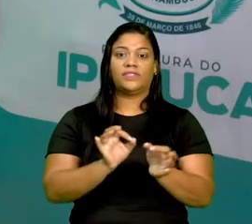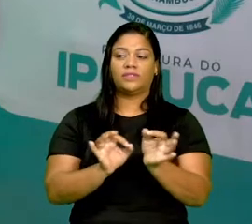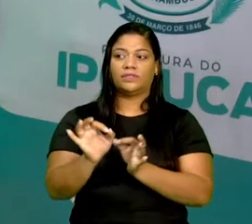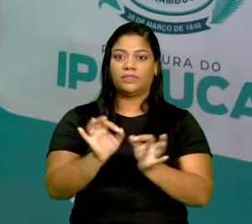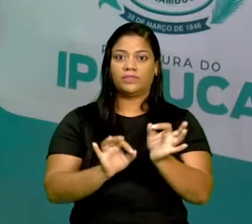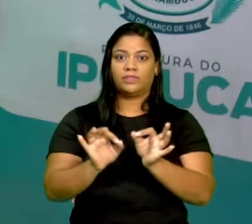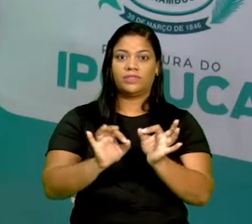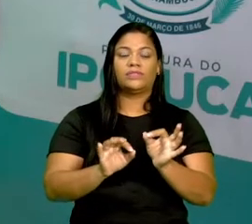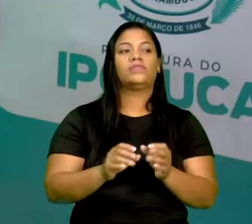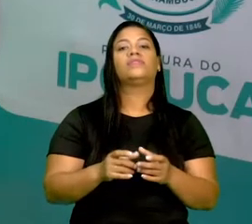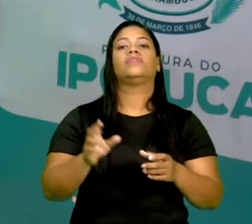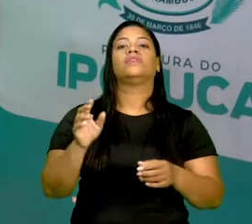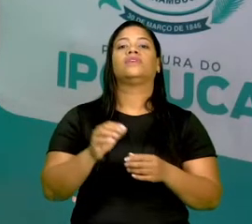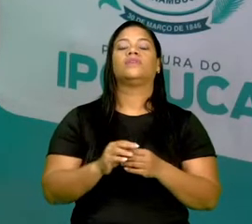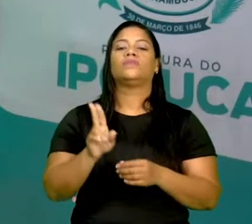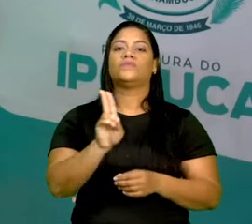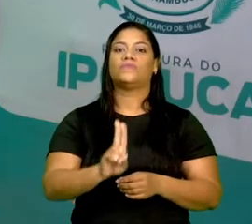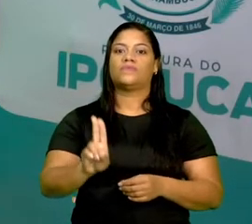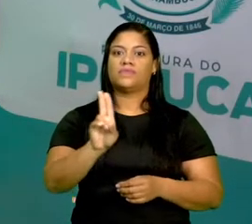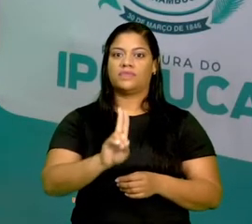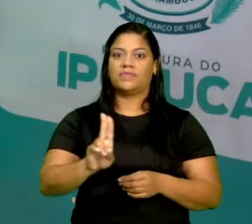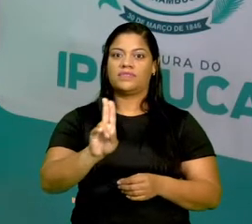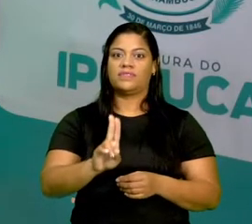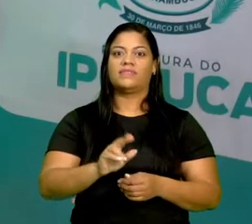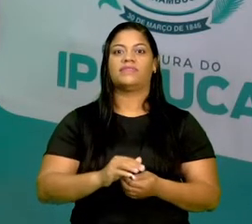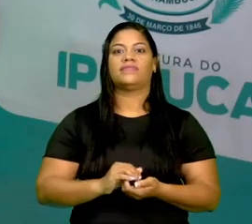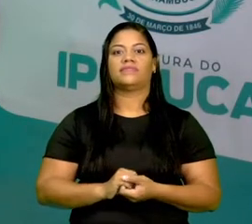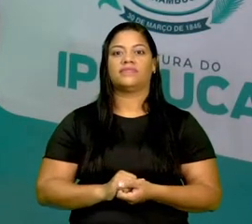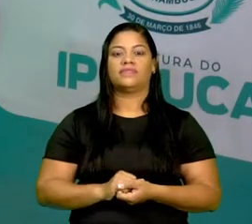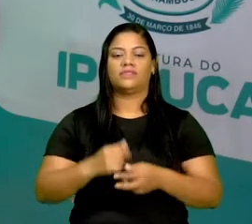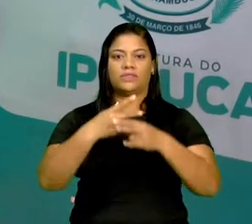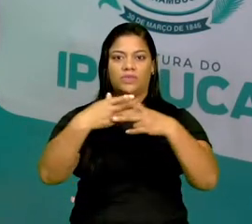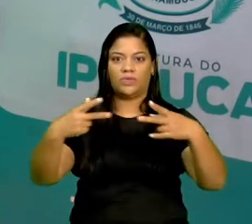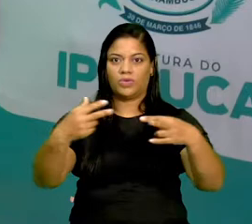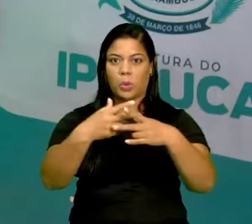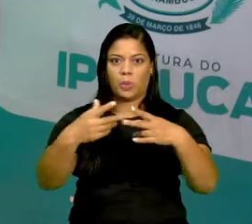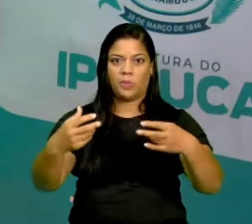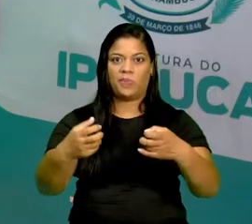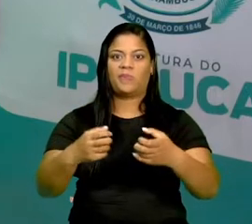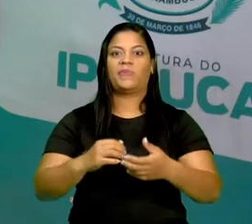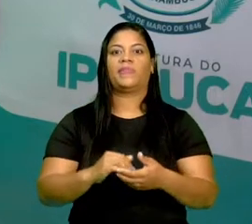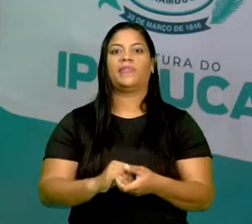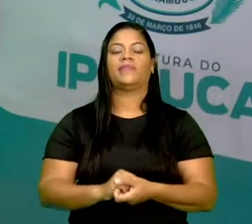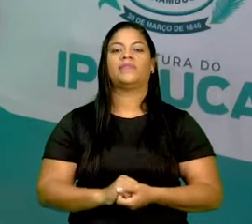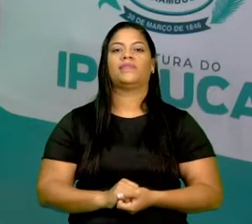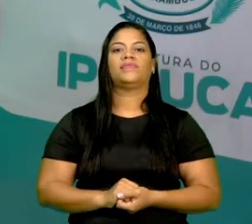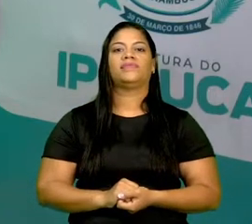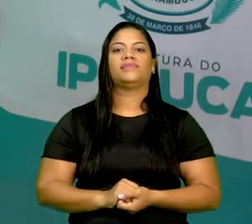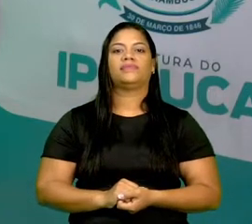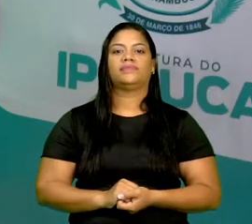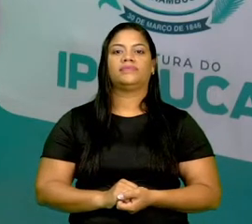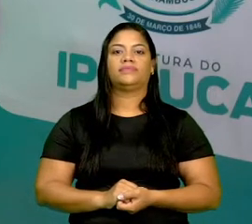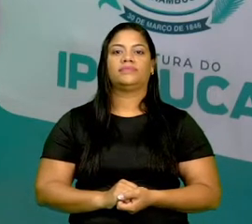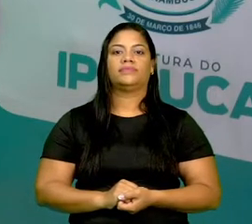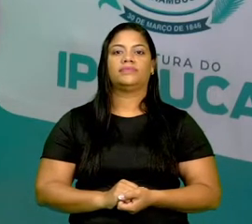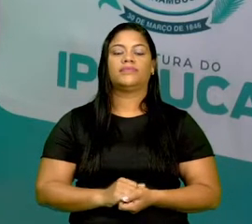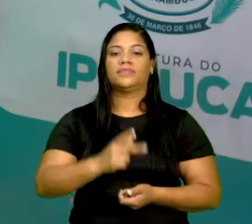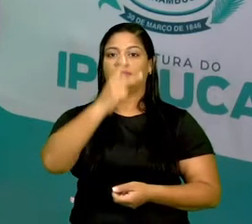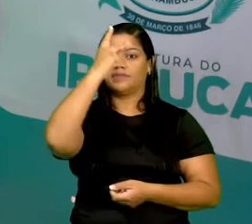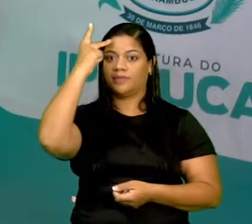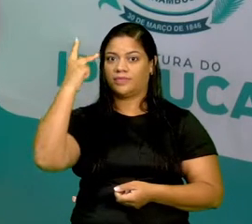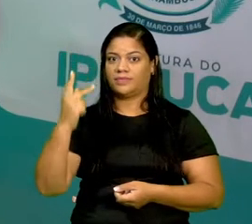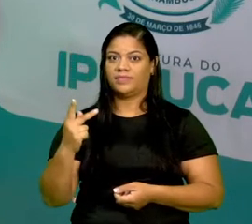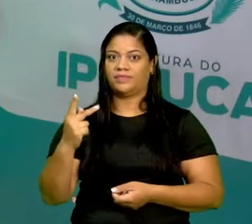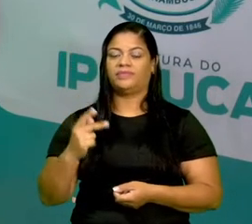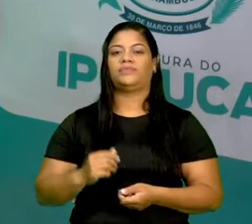transporte de cargas, ou seja, de coisas, de objetos, de grande porte e pessoas.